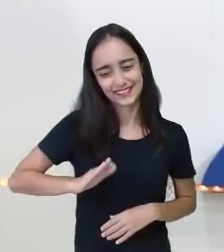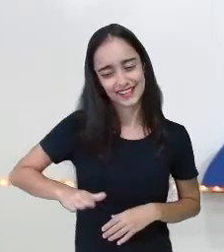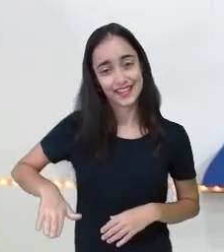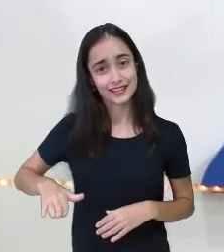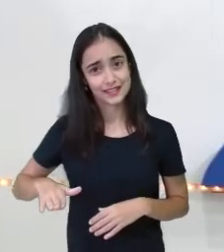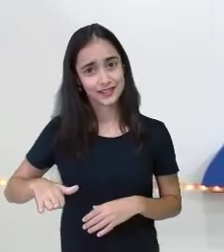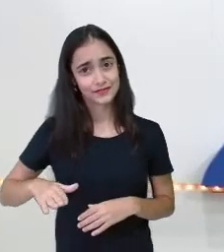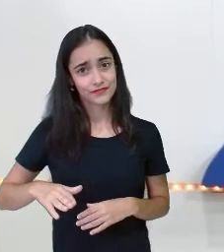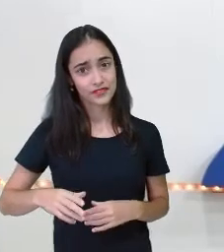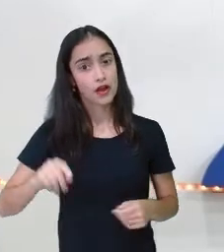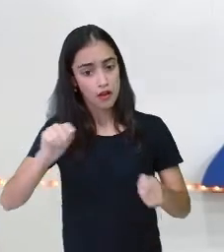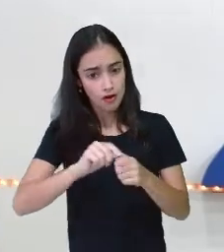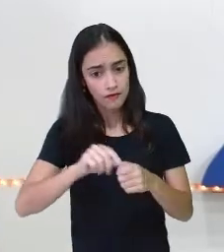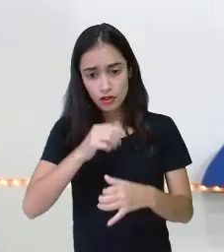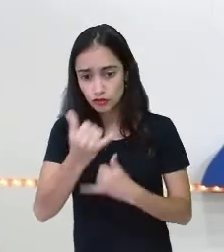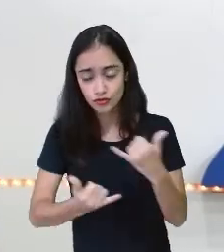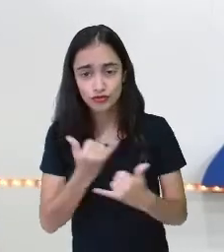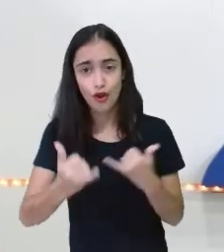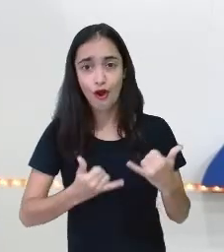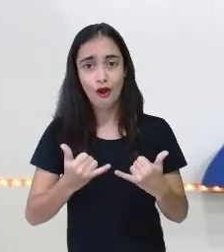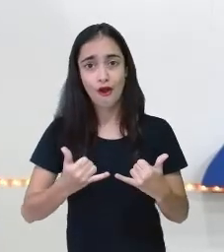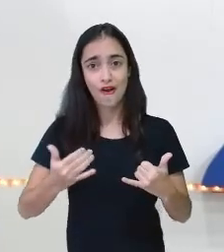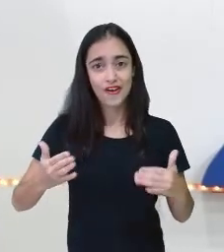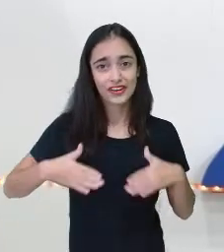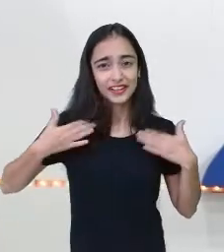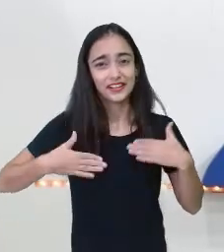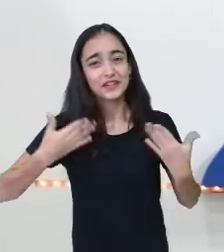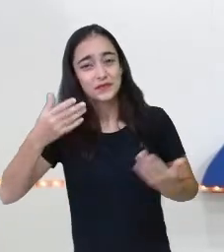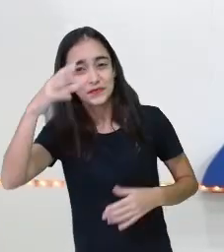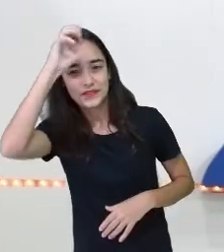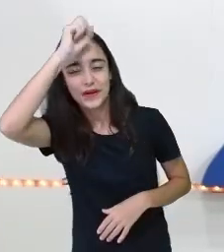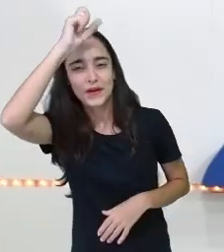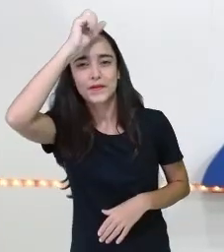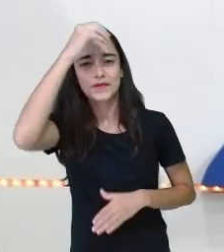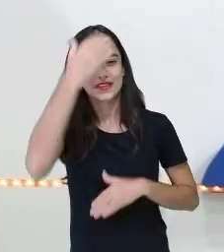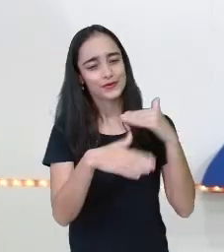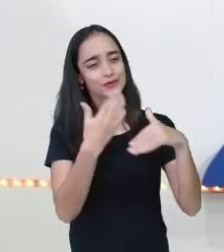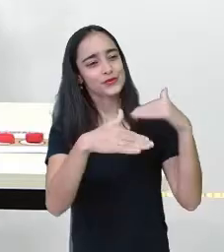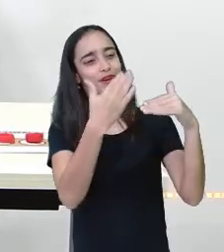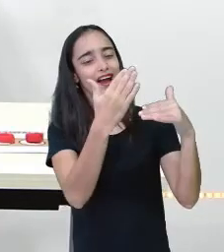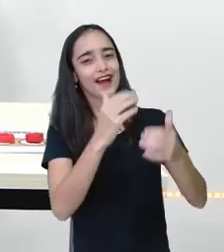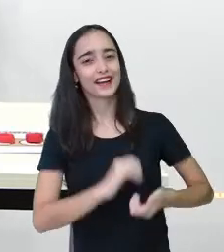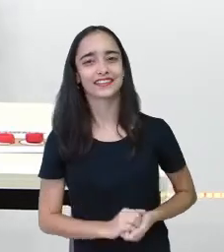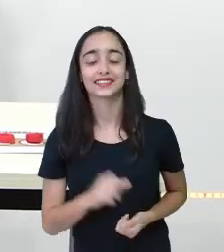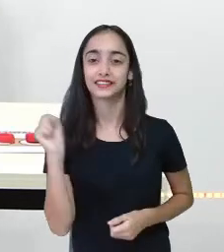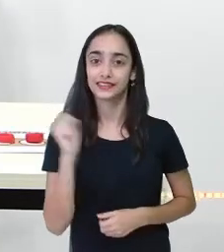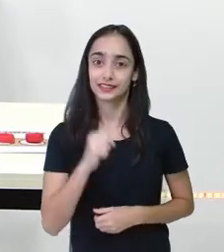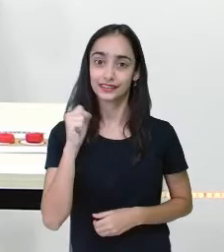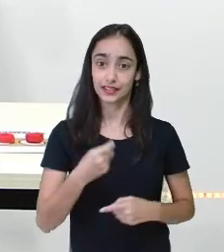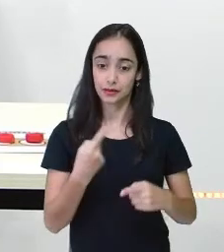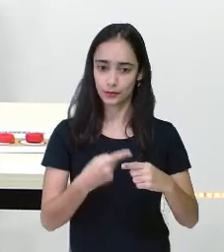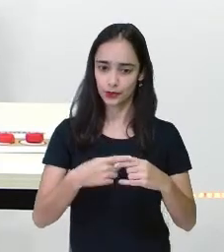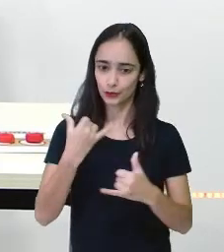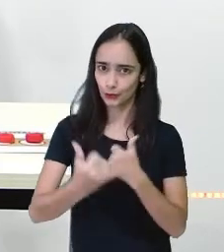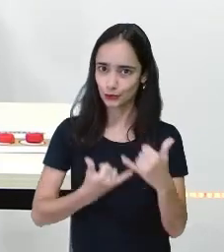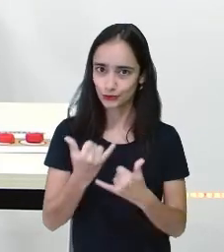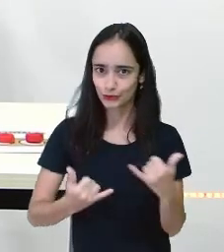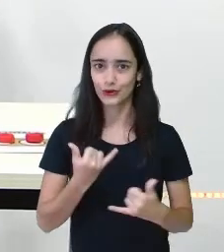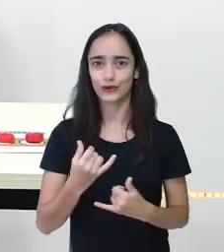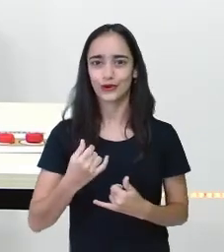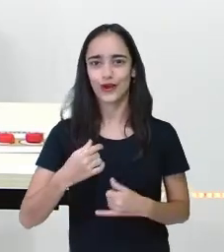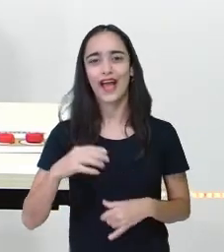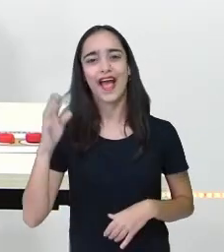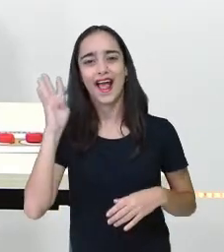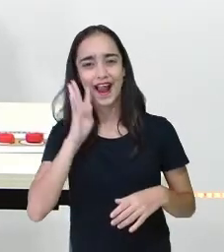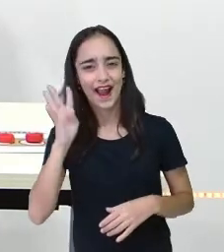prestem, faça jogo, se divirta e aprenda cada vez mais um pouquinho. Pois é, com o jogo a gente aprende brincando. Obrigada,